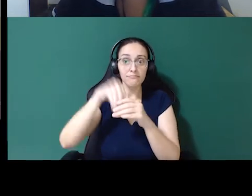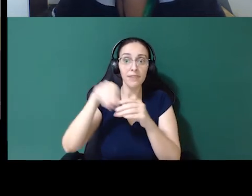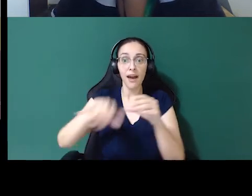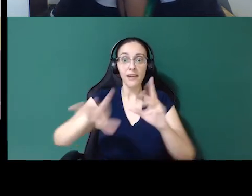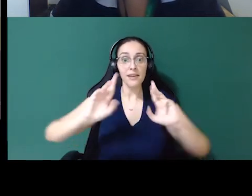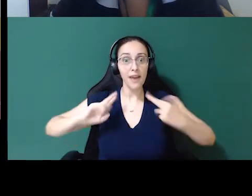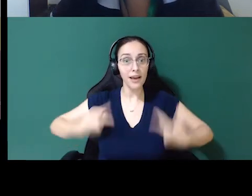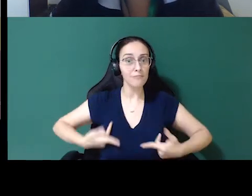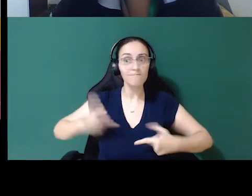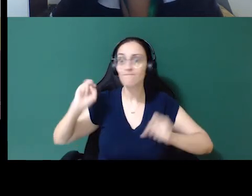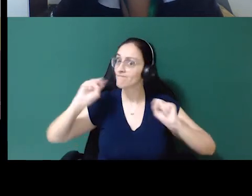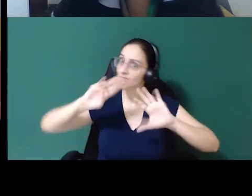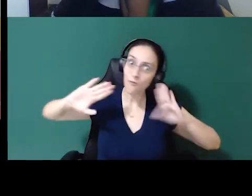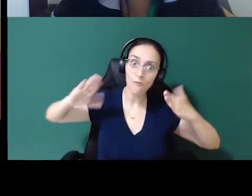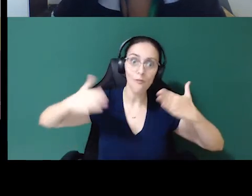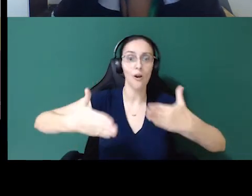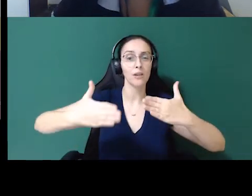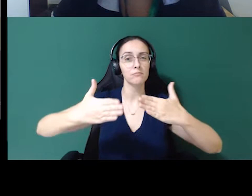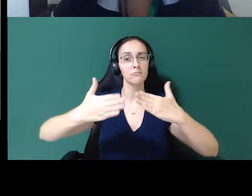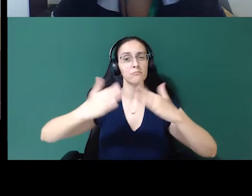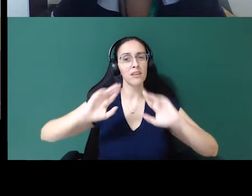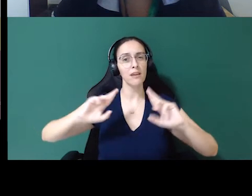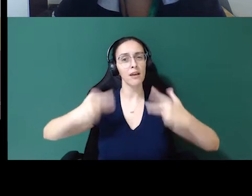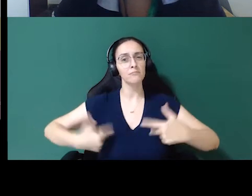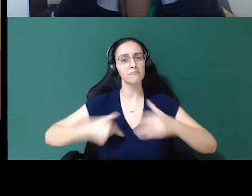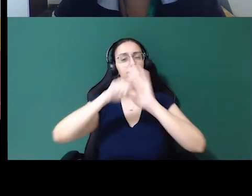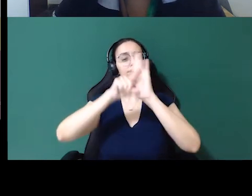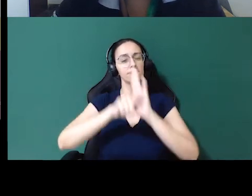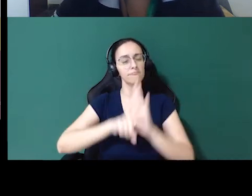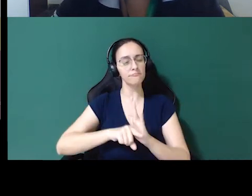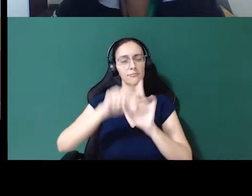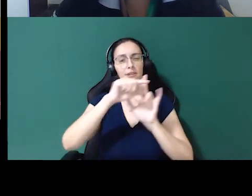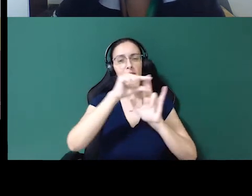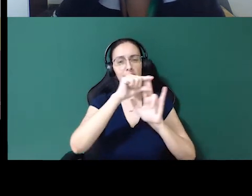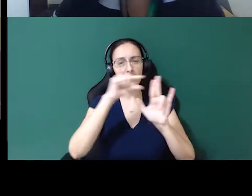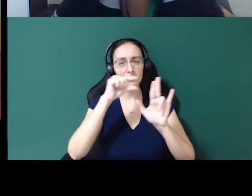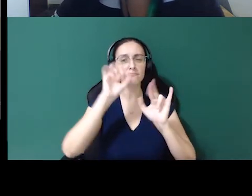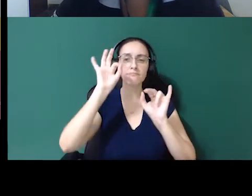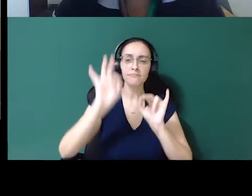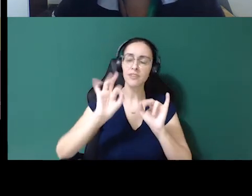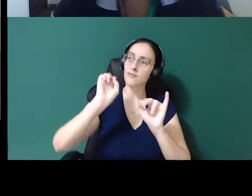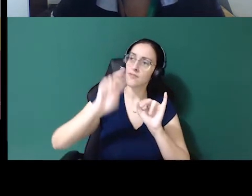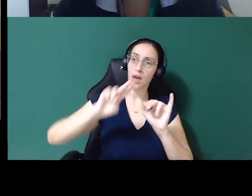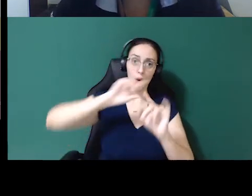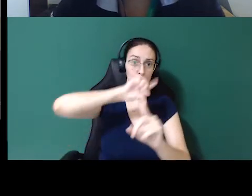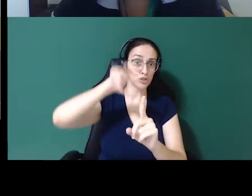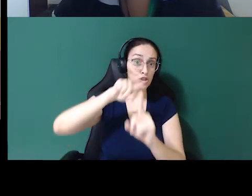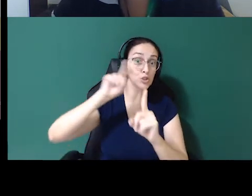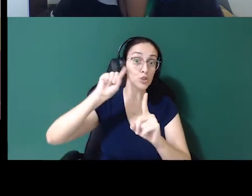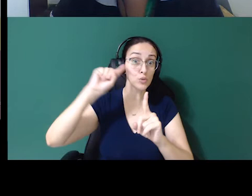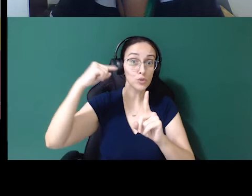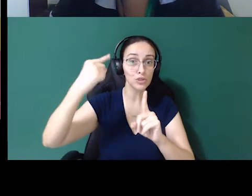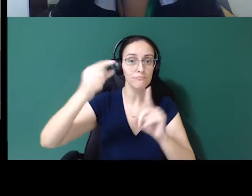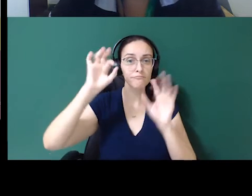eles estão voltados a analisar essa ferramenta, né, eles estão voltados. A função deles diariamente é